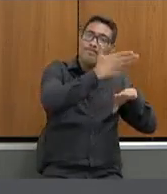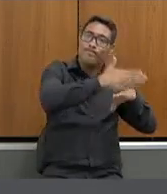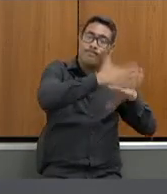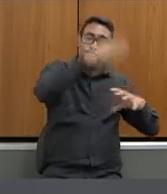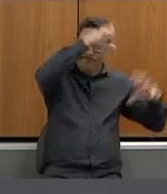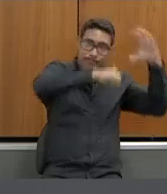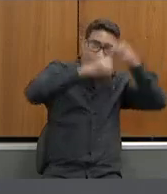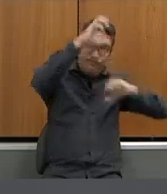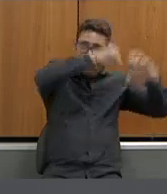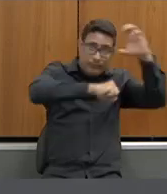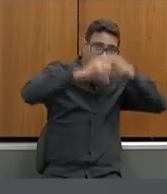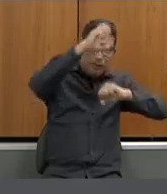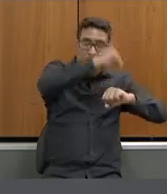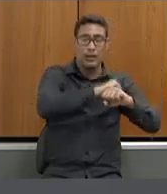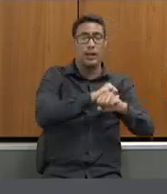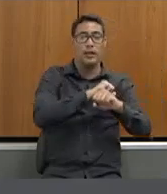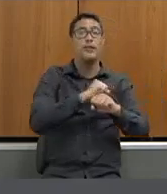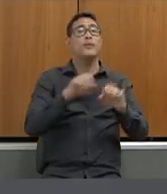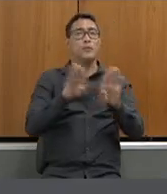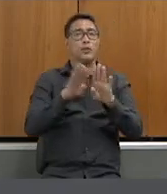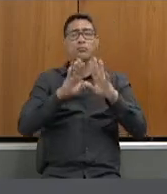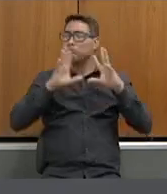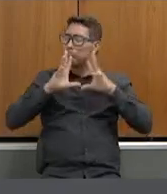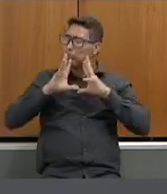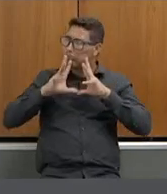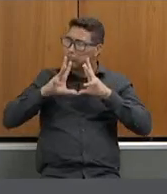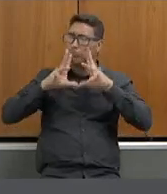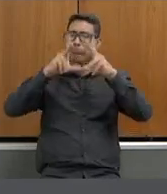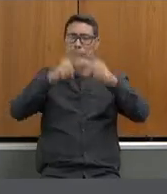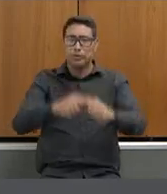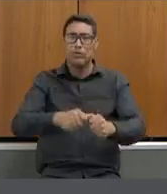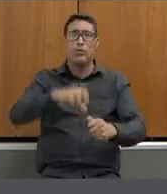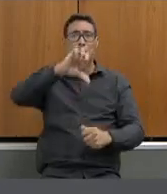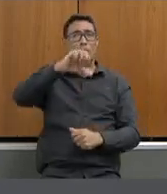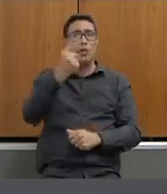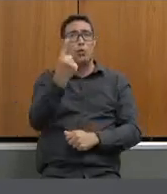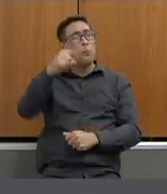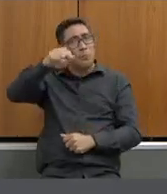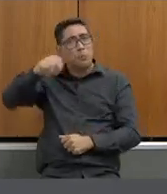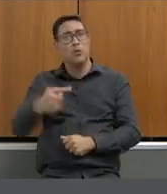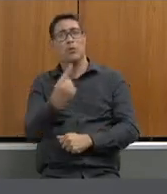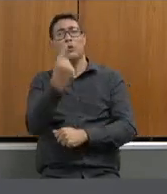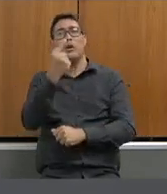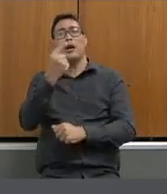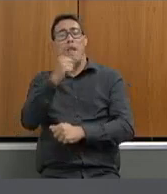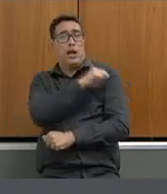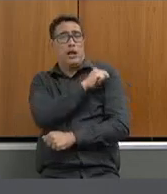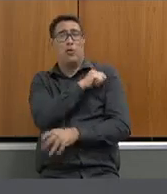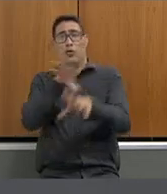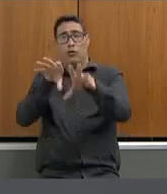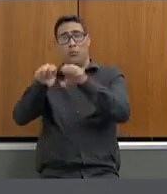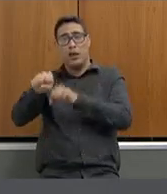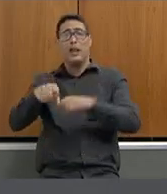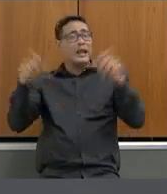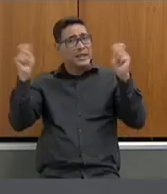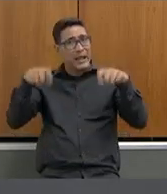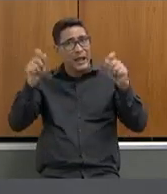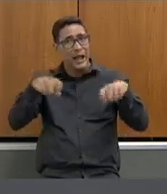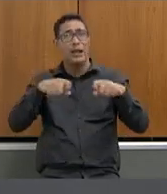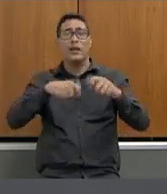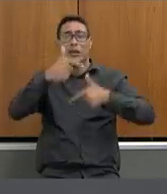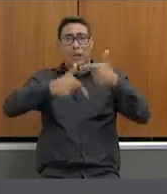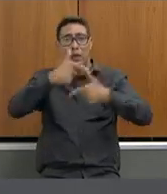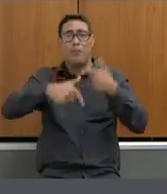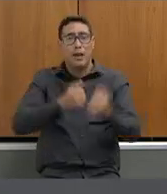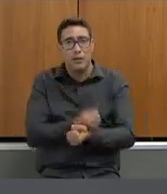depois que nós já estivermos com todos os nossos 91 mil estudantes formados nós possamos ter emprego para todos eles para que